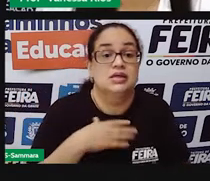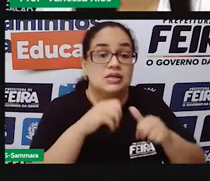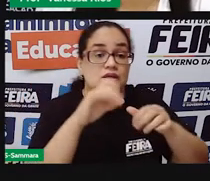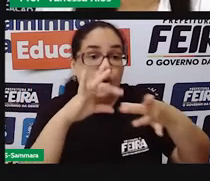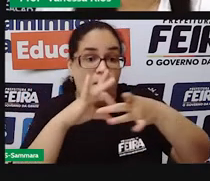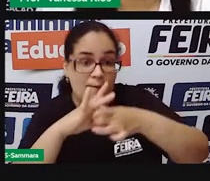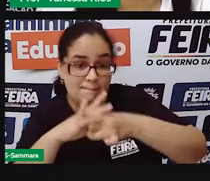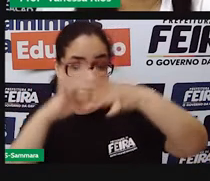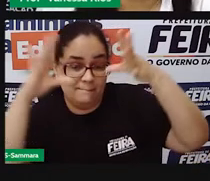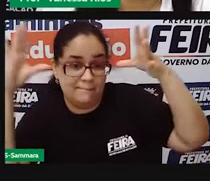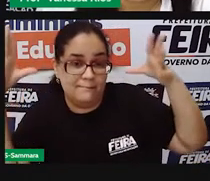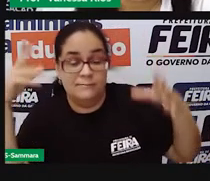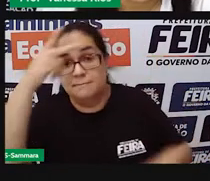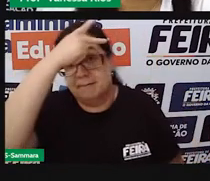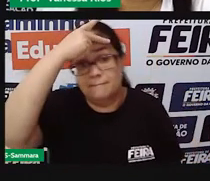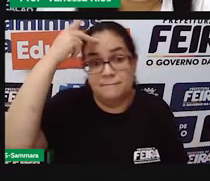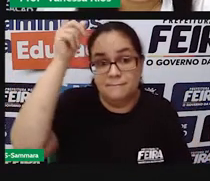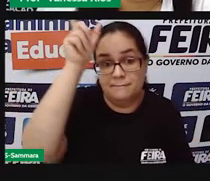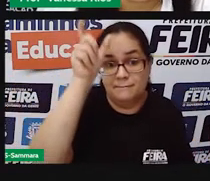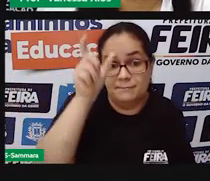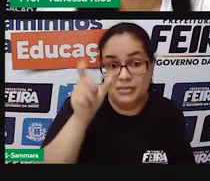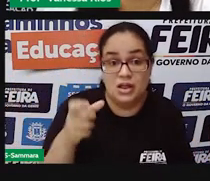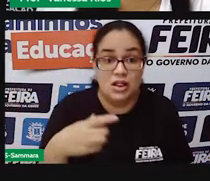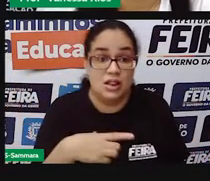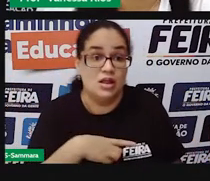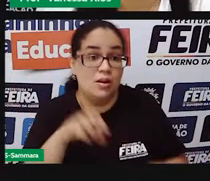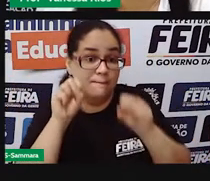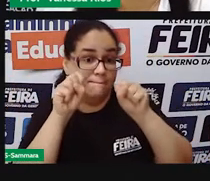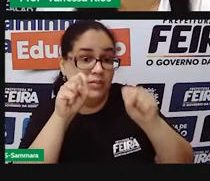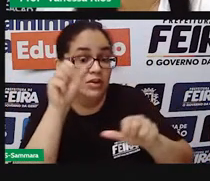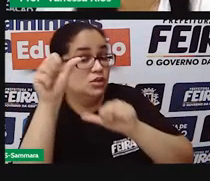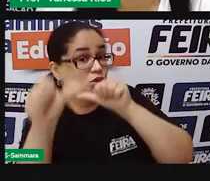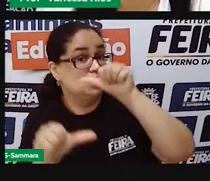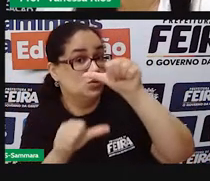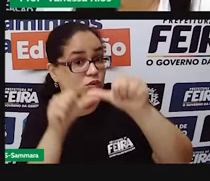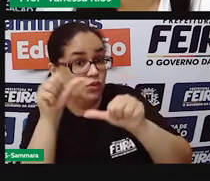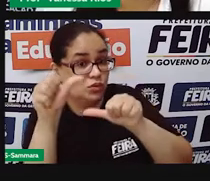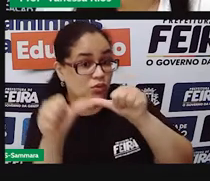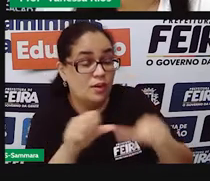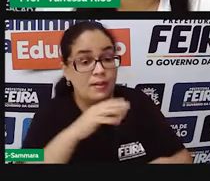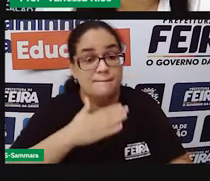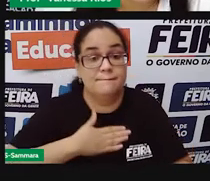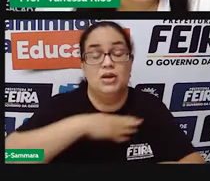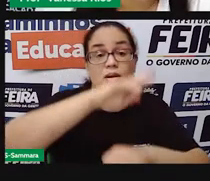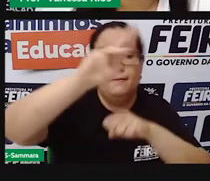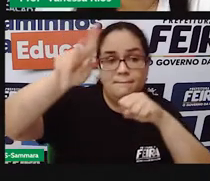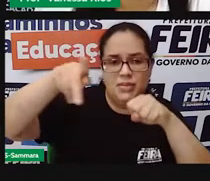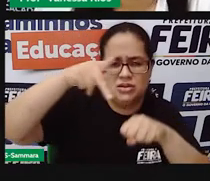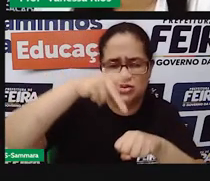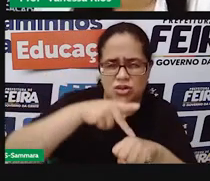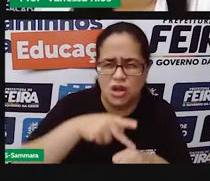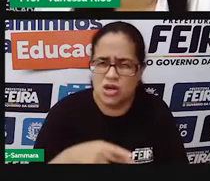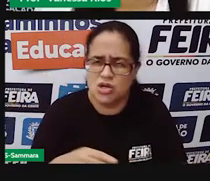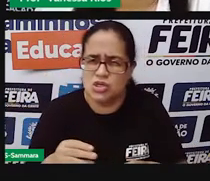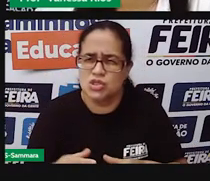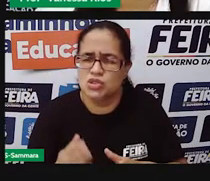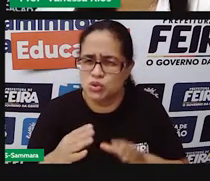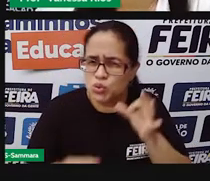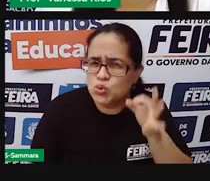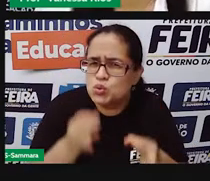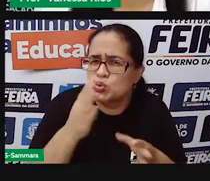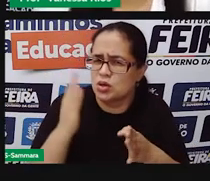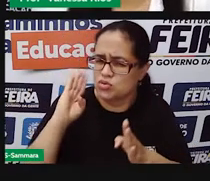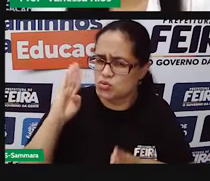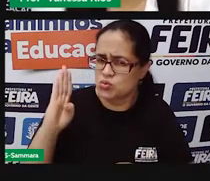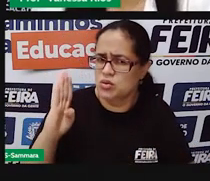democracia e, enquanto cidadão, tenho o poder de mudar o destino do meu país. Aí, agora